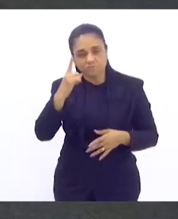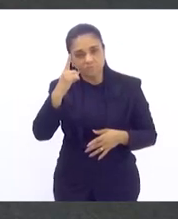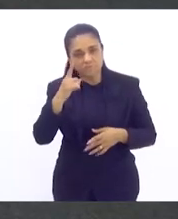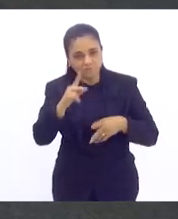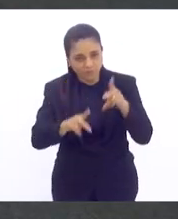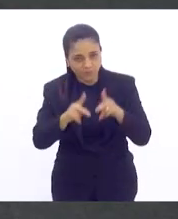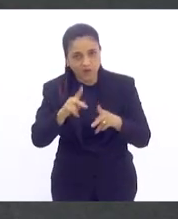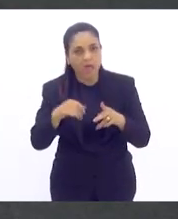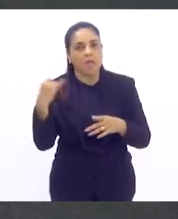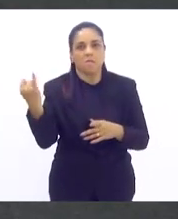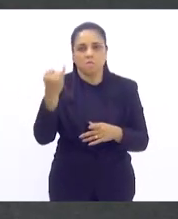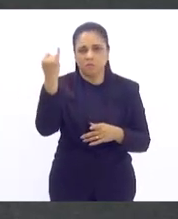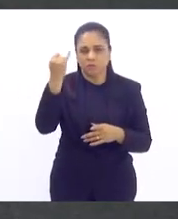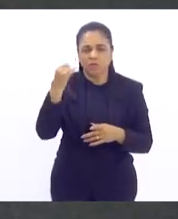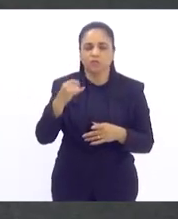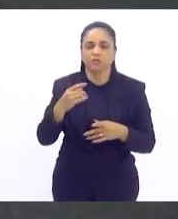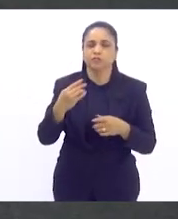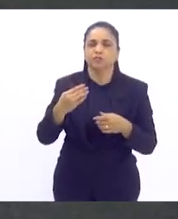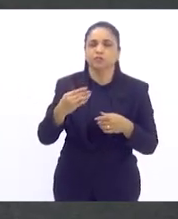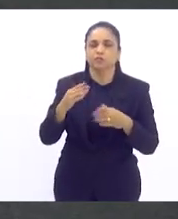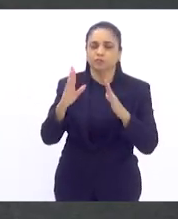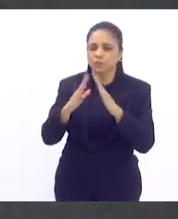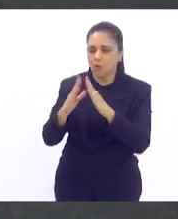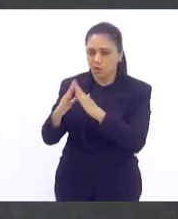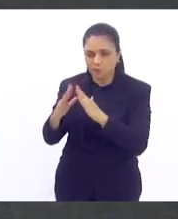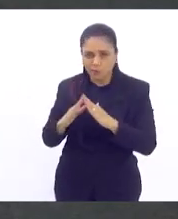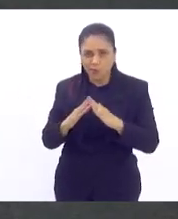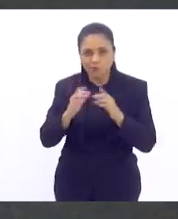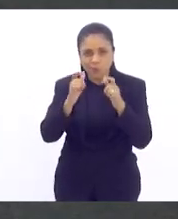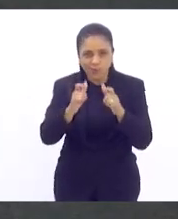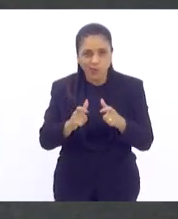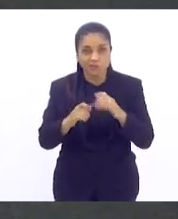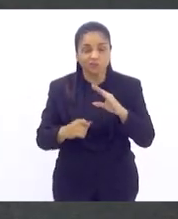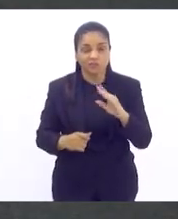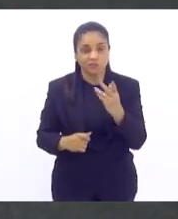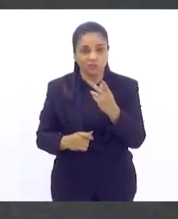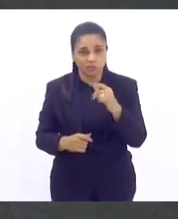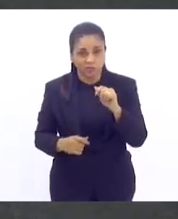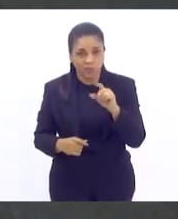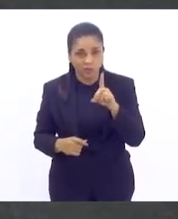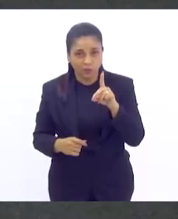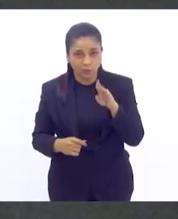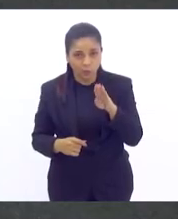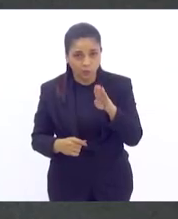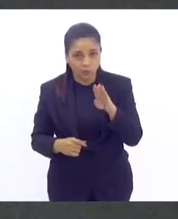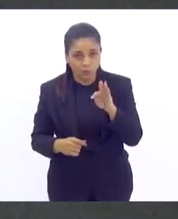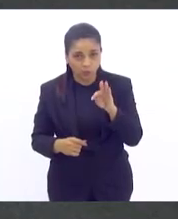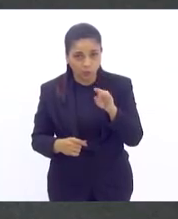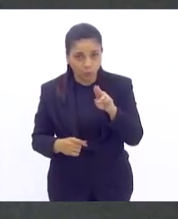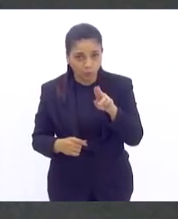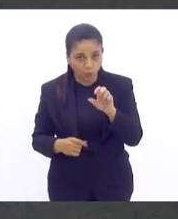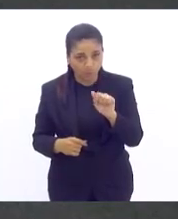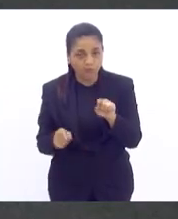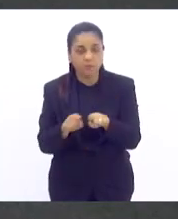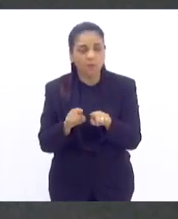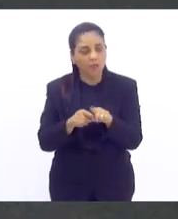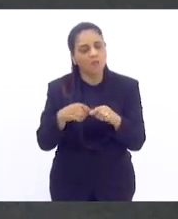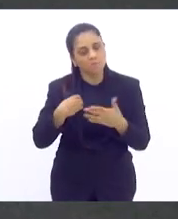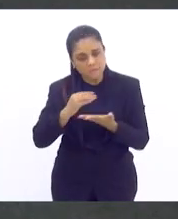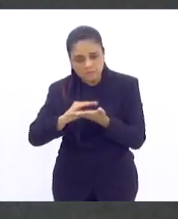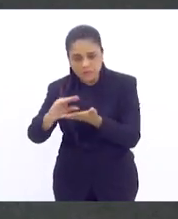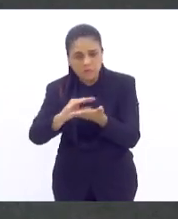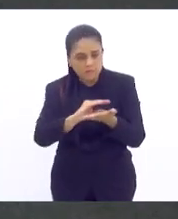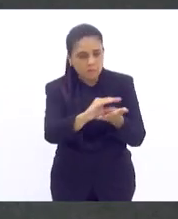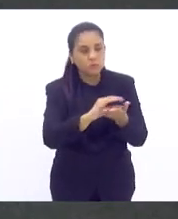Chatuba, estão aqui os moradores, está aqui a indicação legislativa, mas nós temos assembleia que colocar recursos e estimular isso em